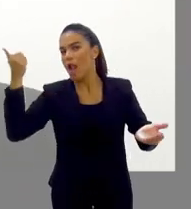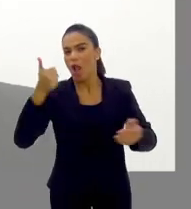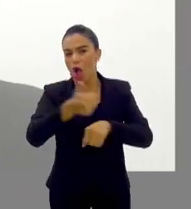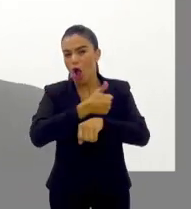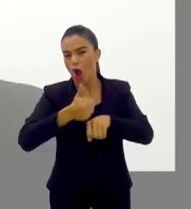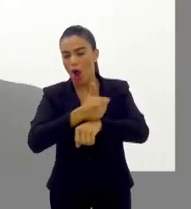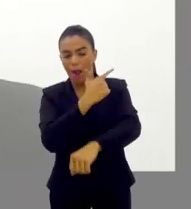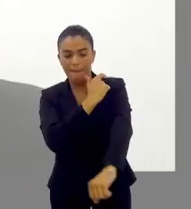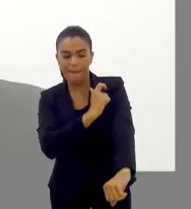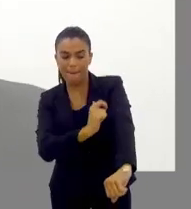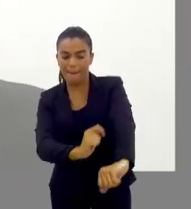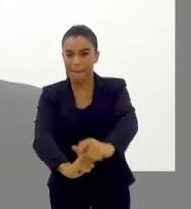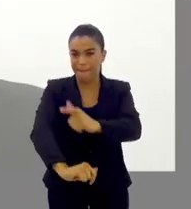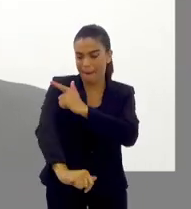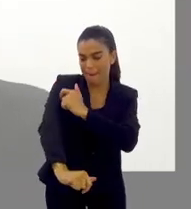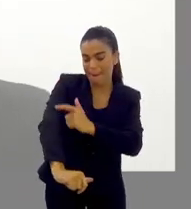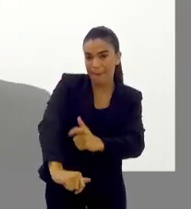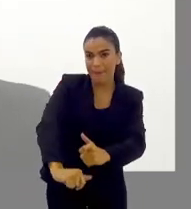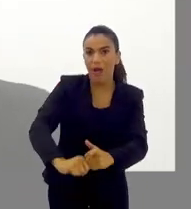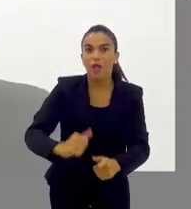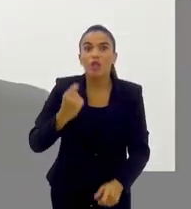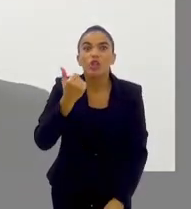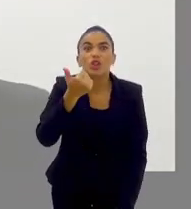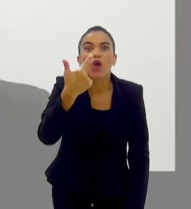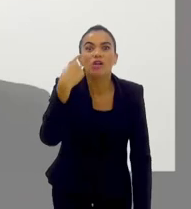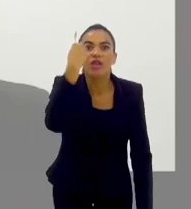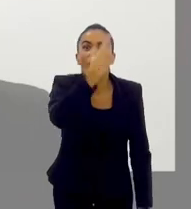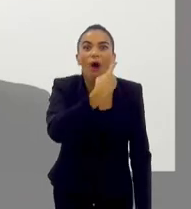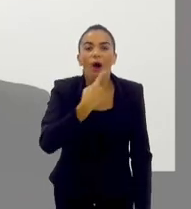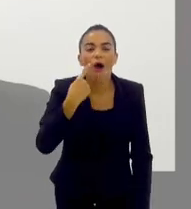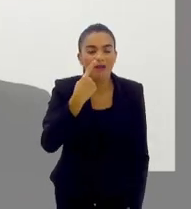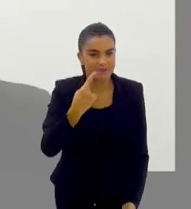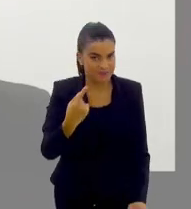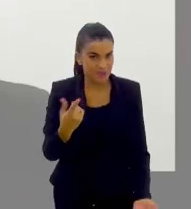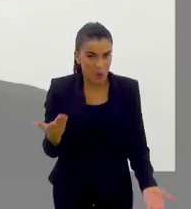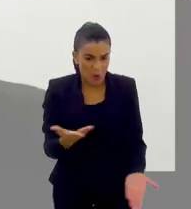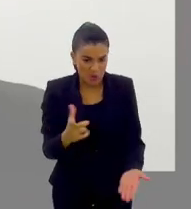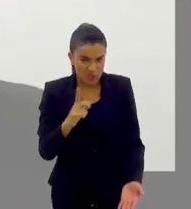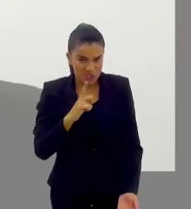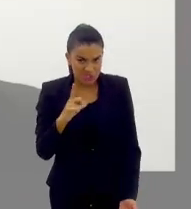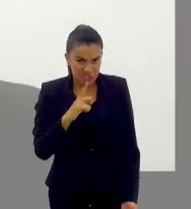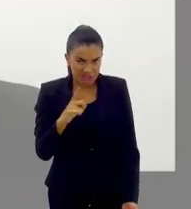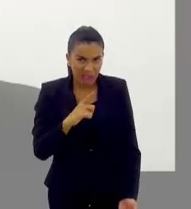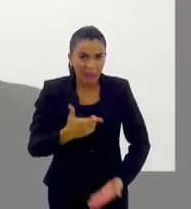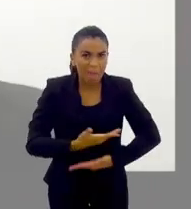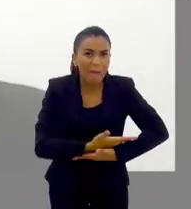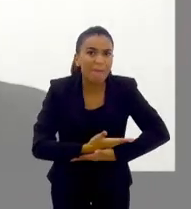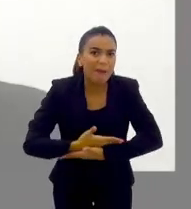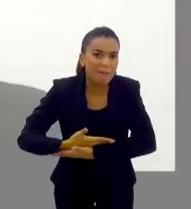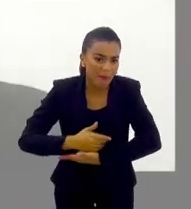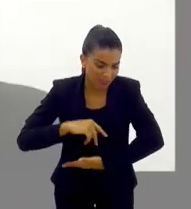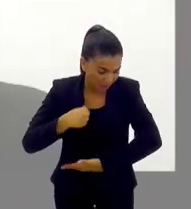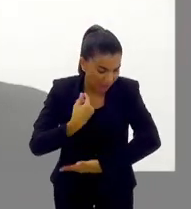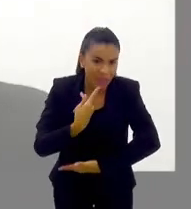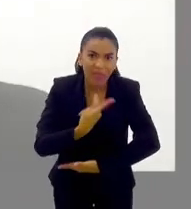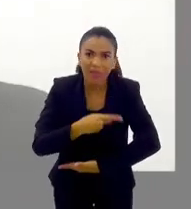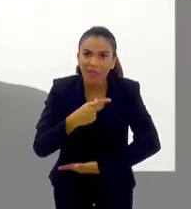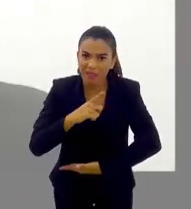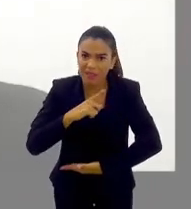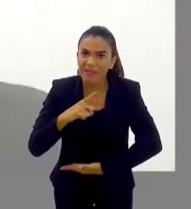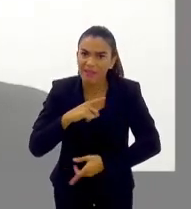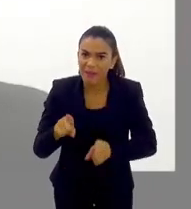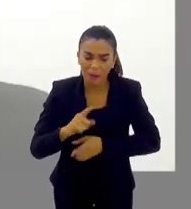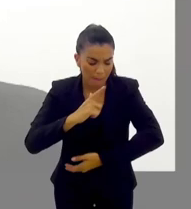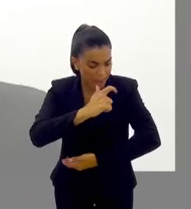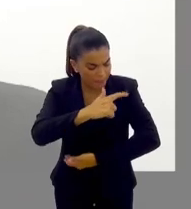o melhor repelente de todos, o repelente que dura 12 horas. Hoje, tem até a versão Dave dele, né, que